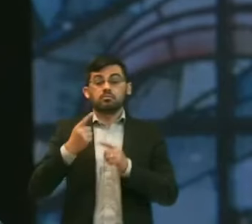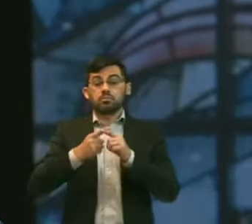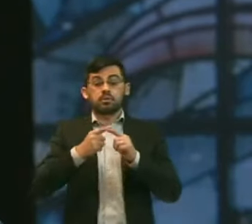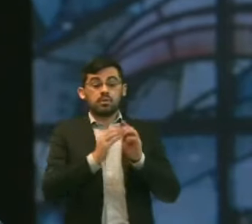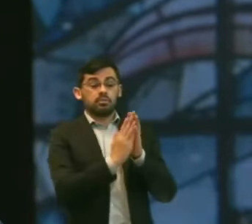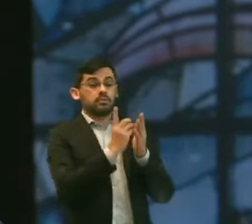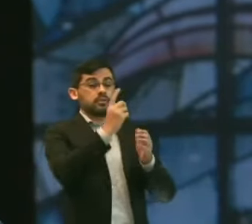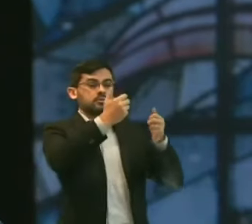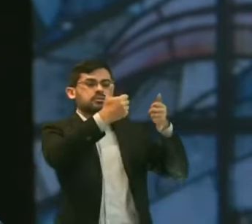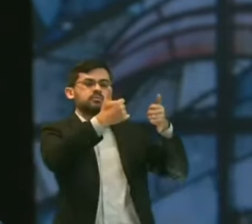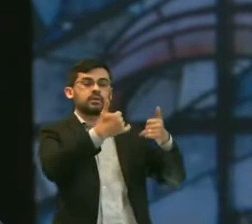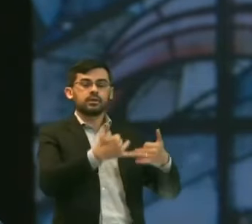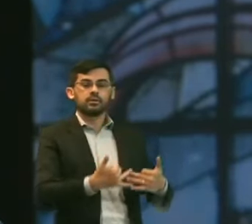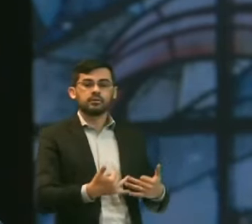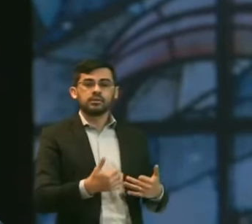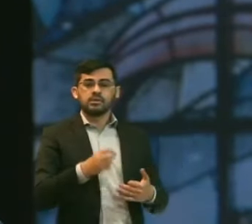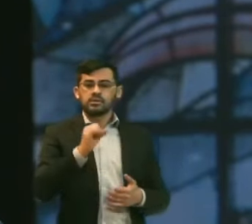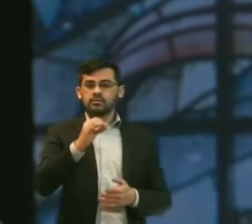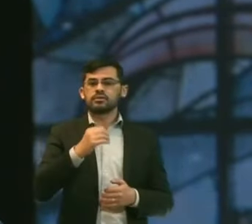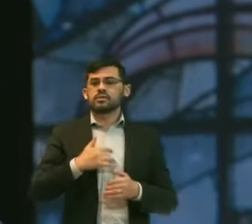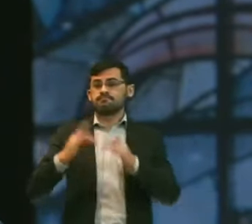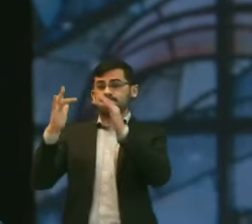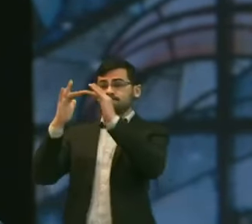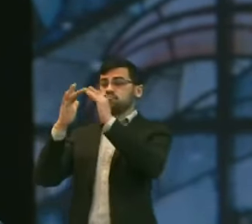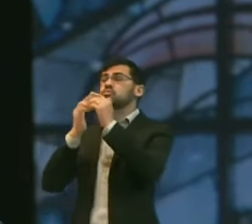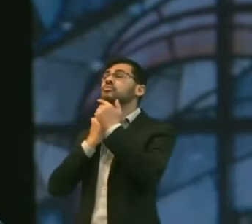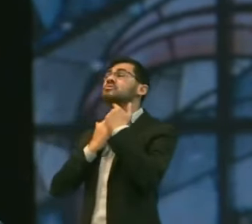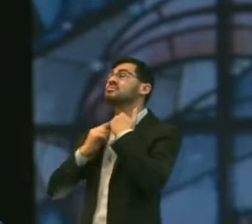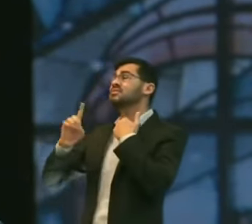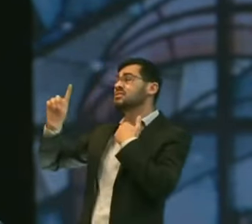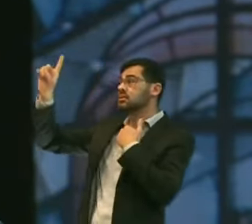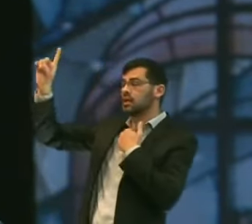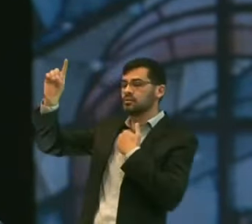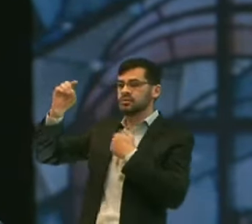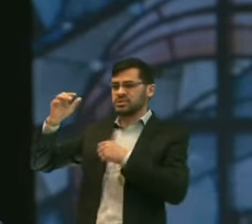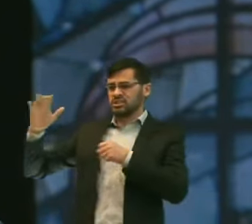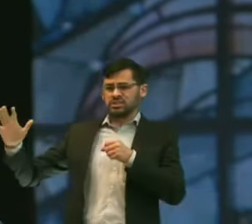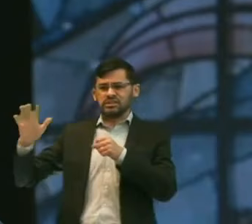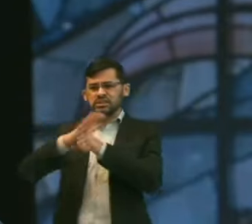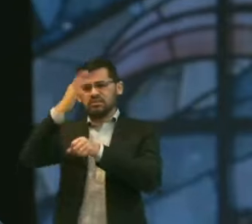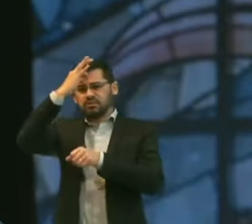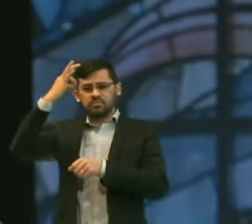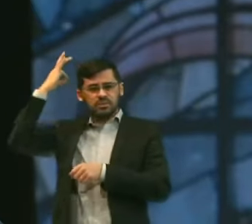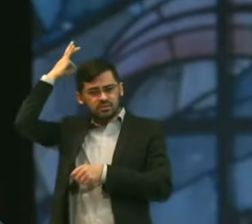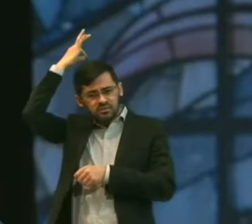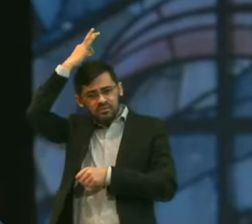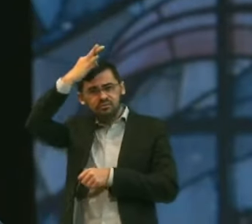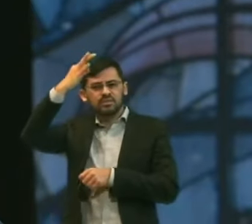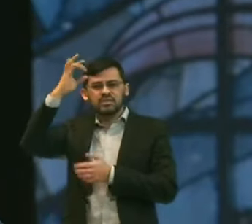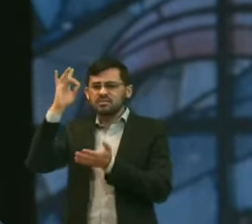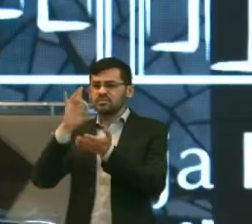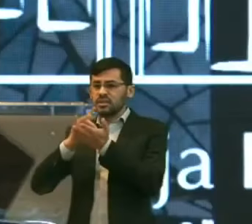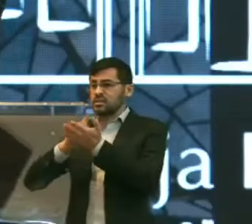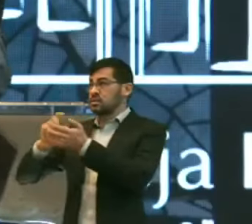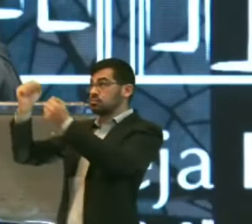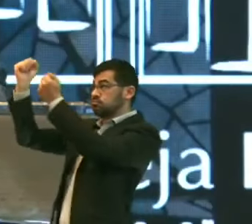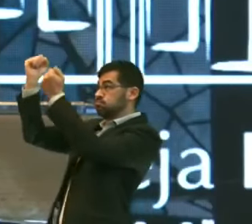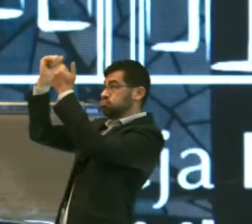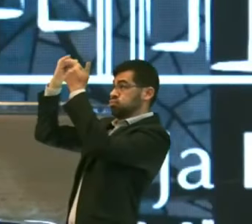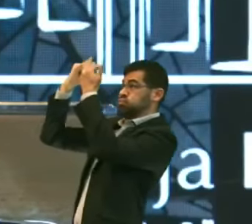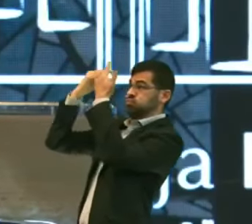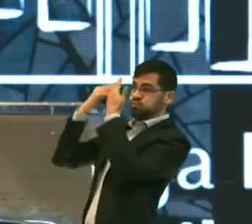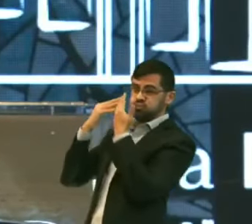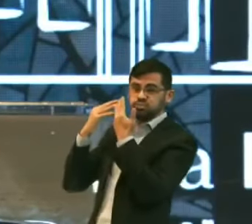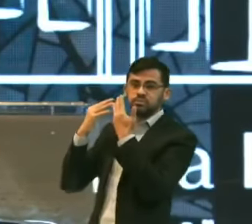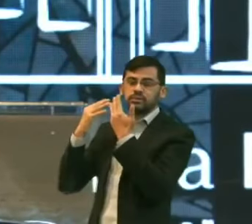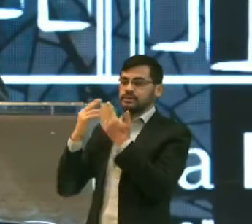dizendo É que se você está Na vontade de Deus Cheio do Espírito Santo De Deus Você é um abençoado De Deus